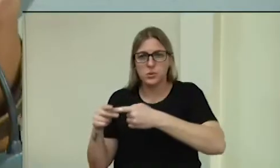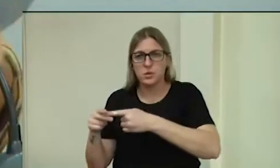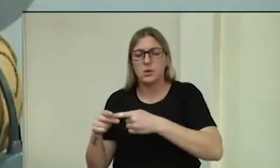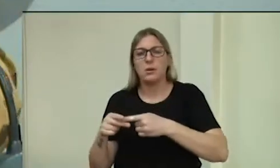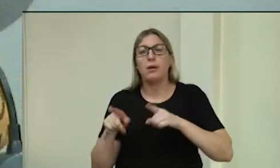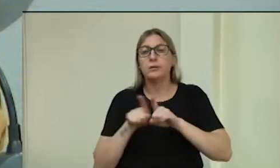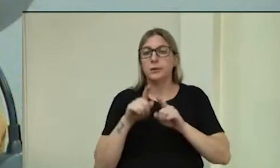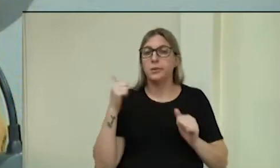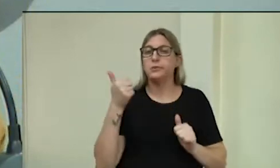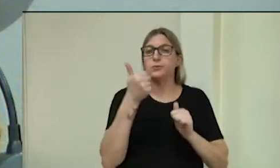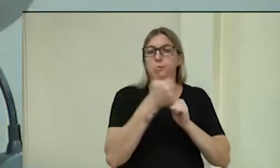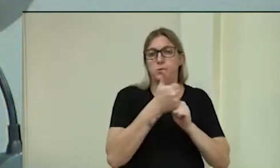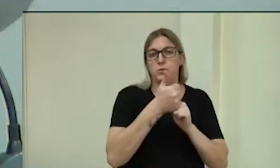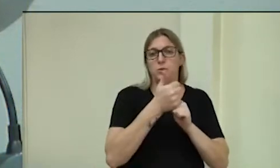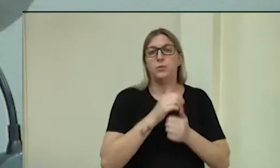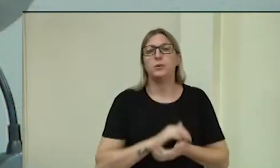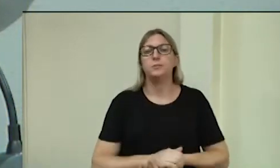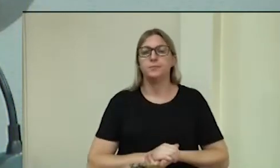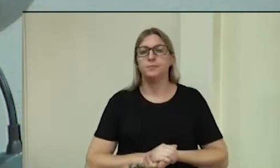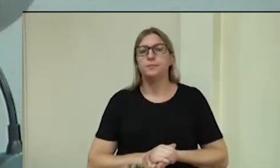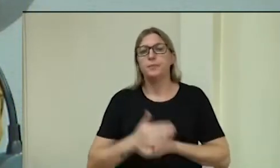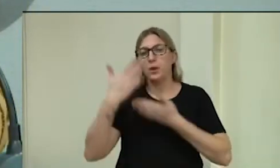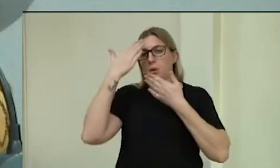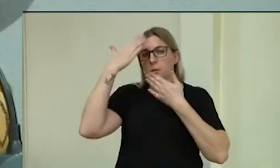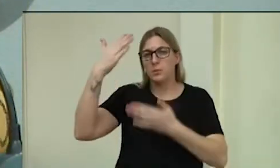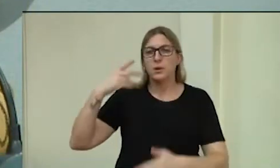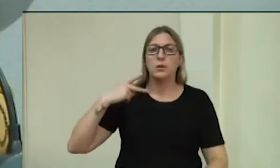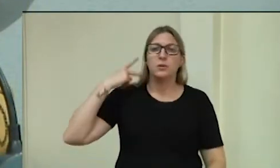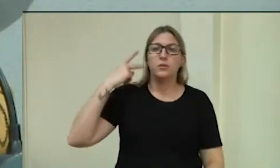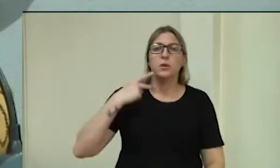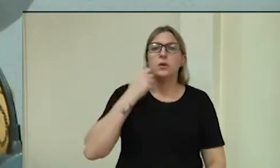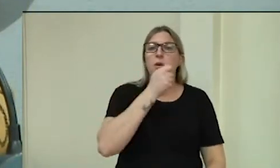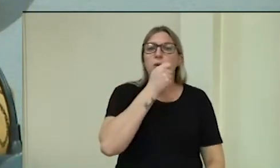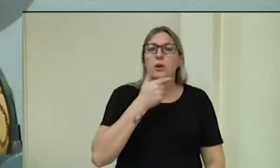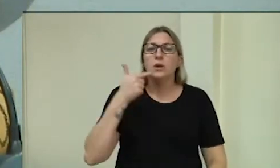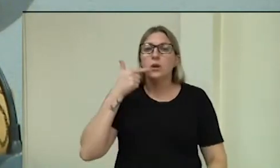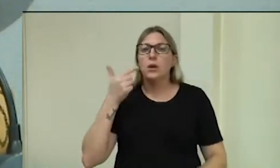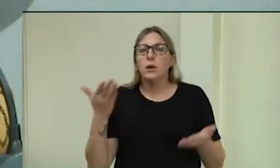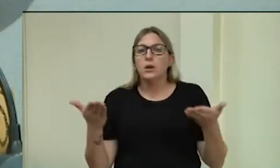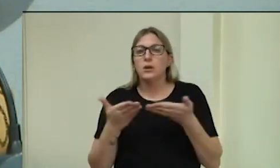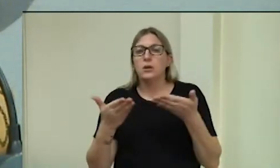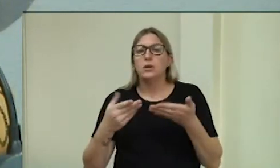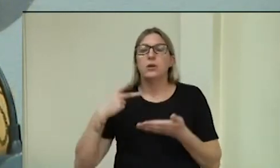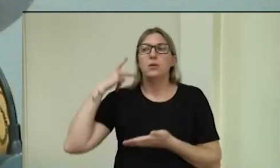Obrigada, vereadora Naximandro. Vereador João Parente.